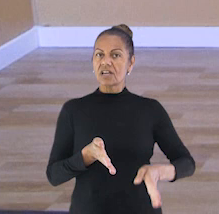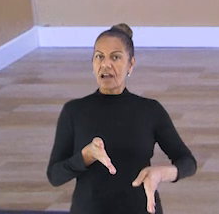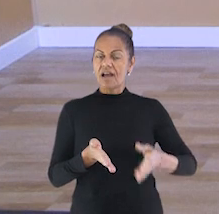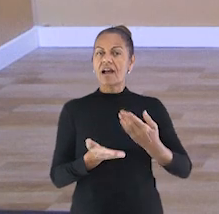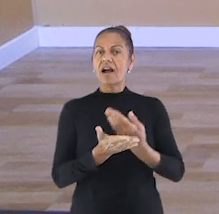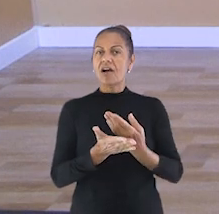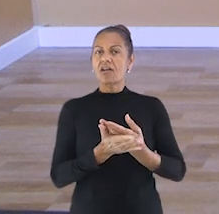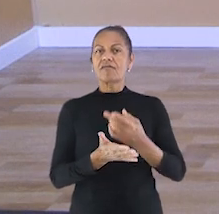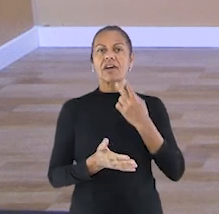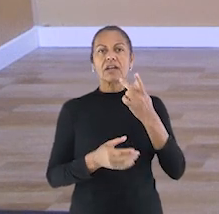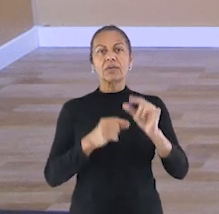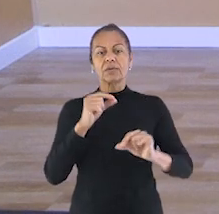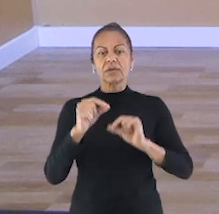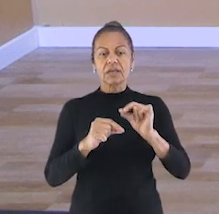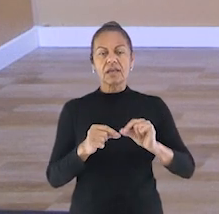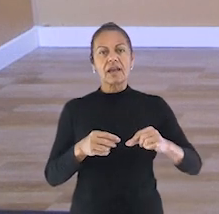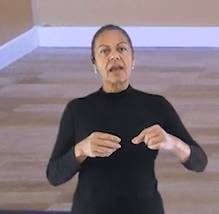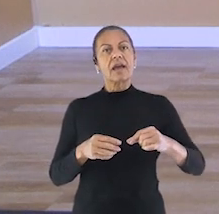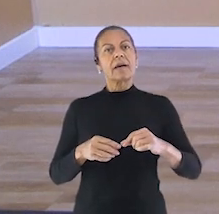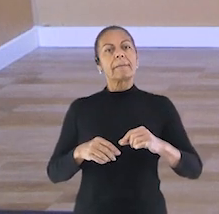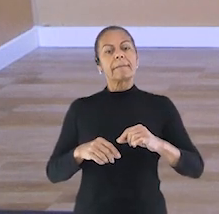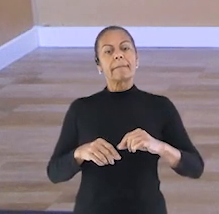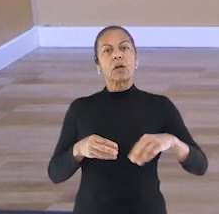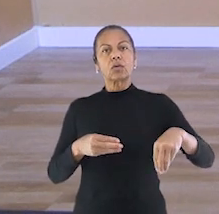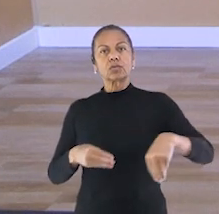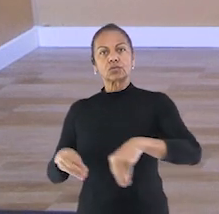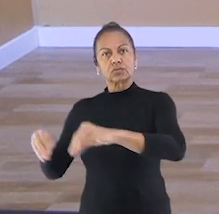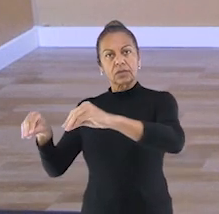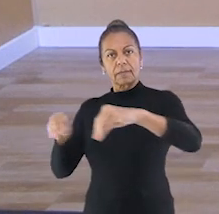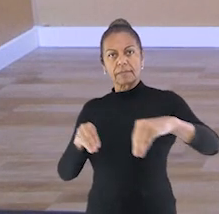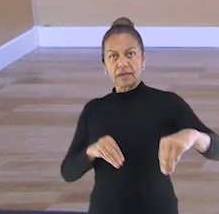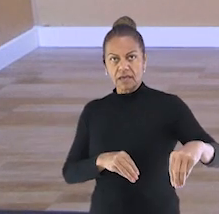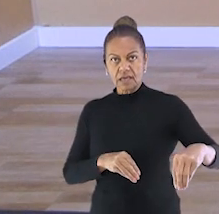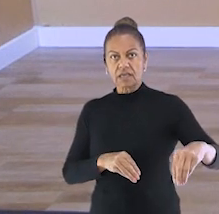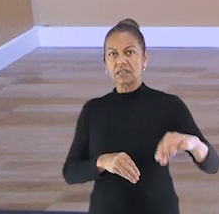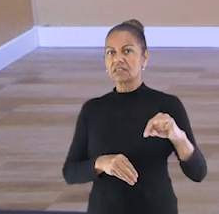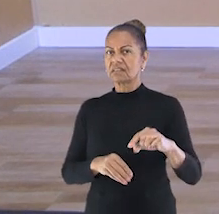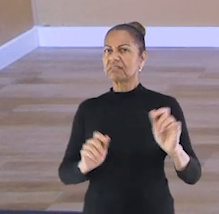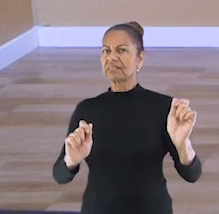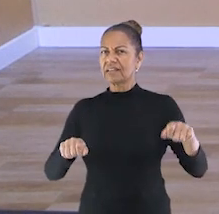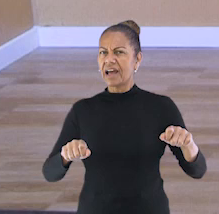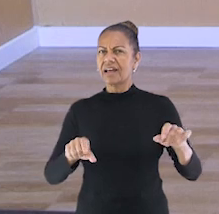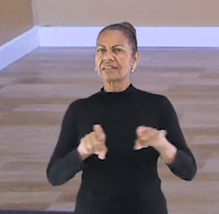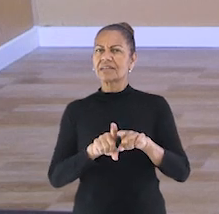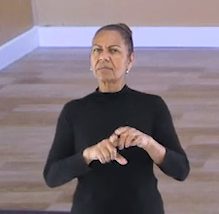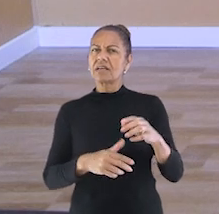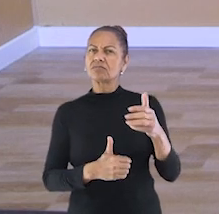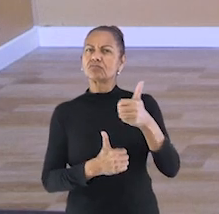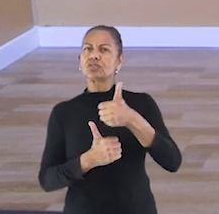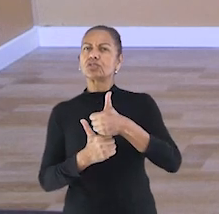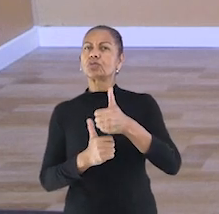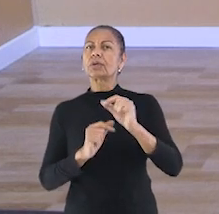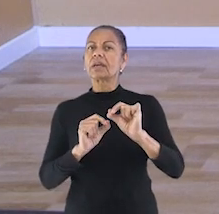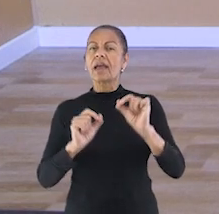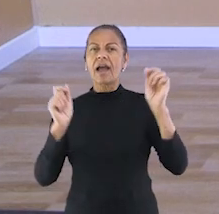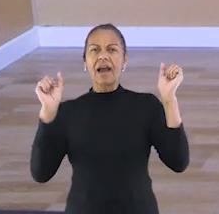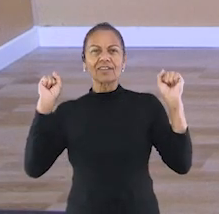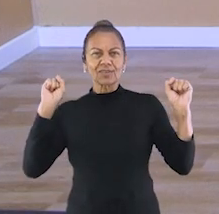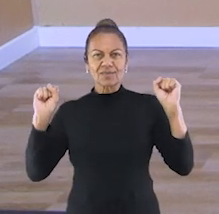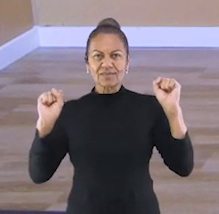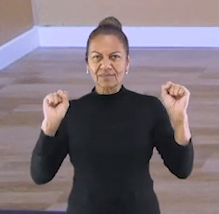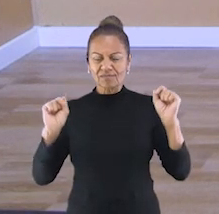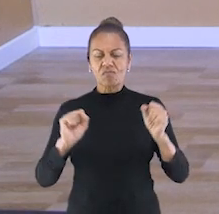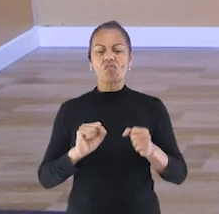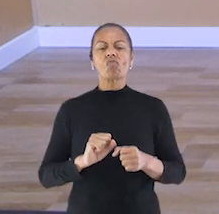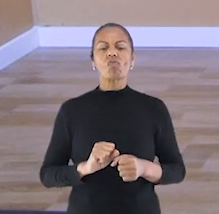tapete de ginástica, podendo ser substituído por uma toalha ou algo parecido. Na aula de hoje,